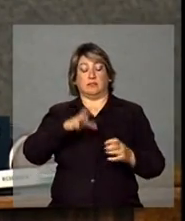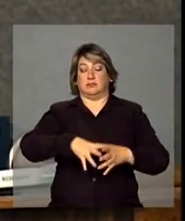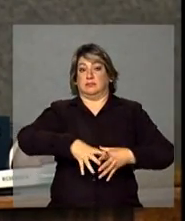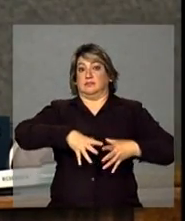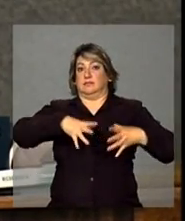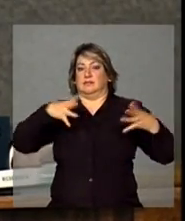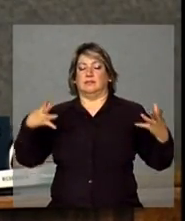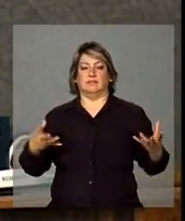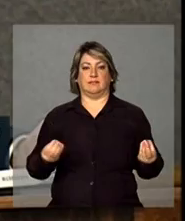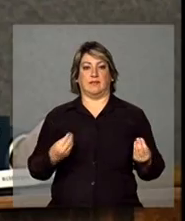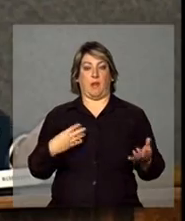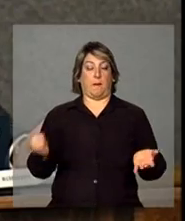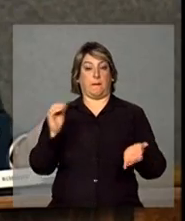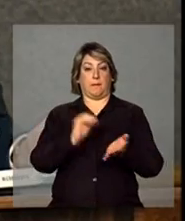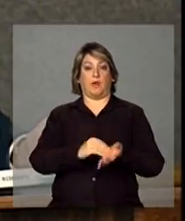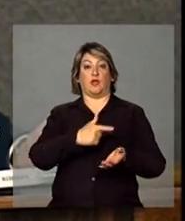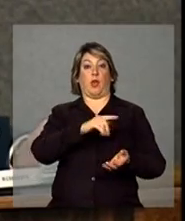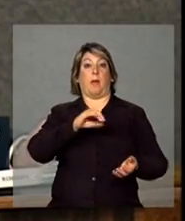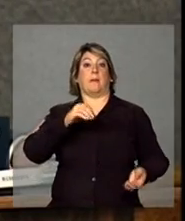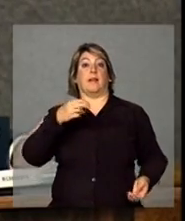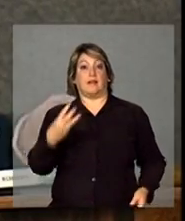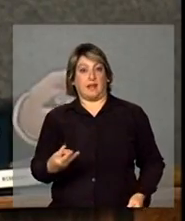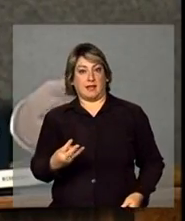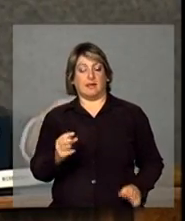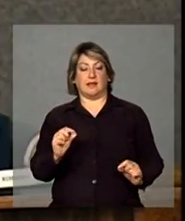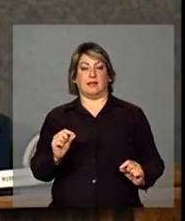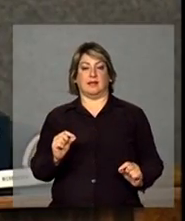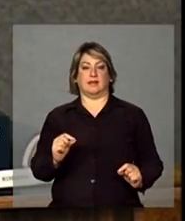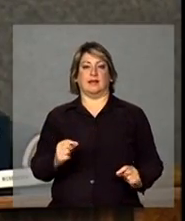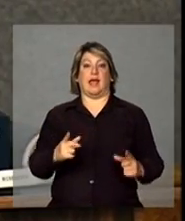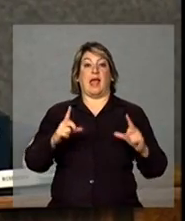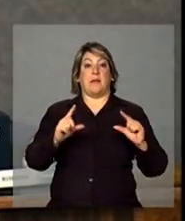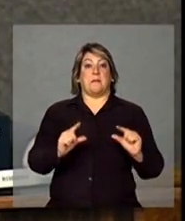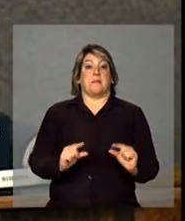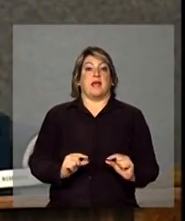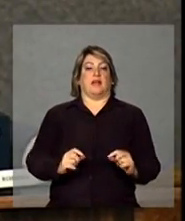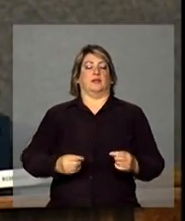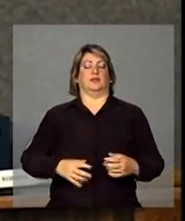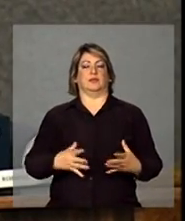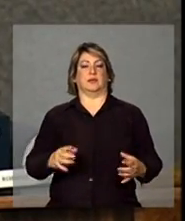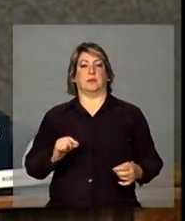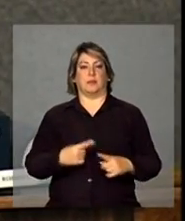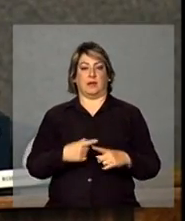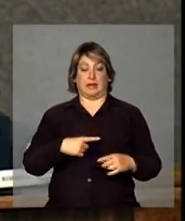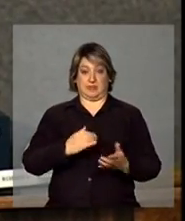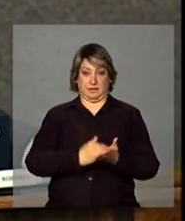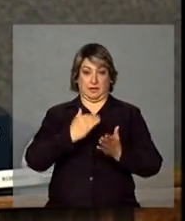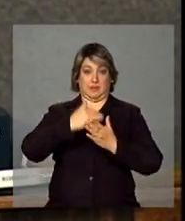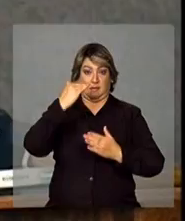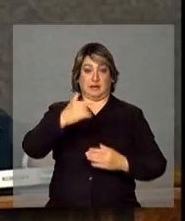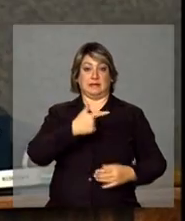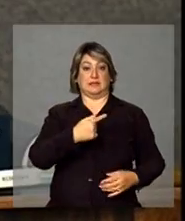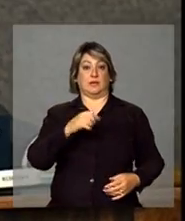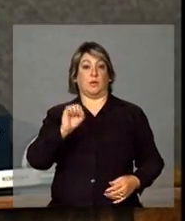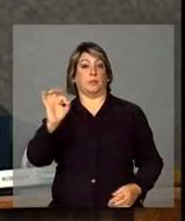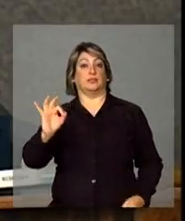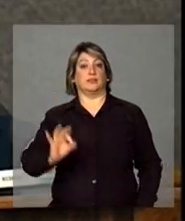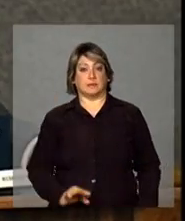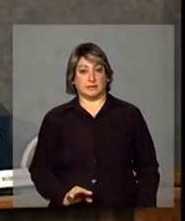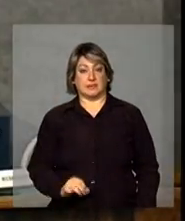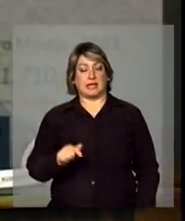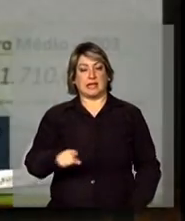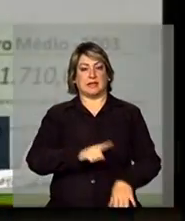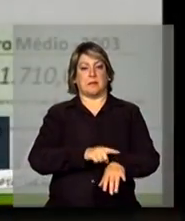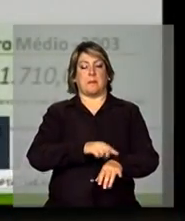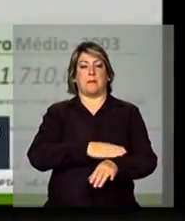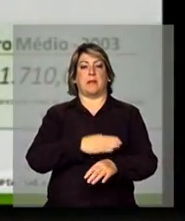espetacular. Então, botei 2003, que é menos espetacular, porque, na verdade, o lucro crescia 78% nesse